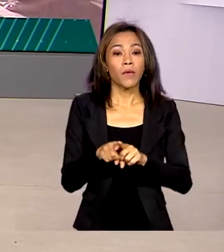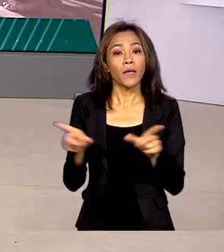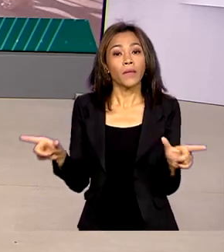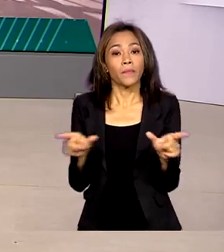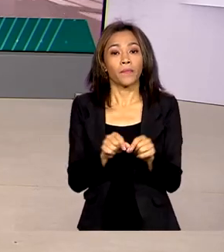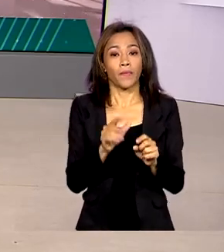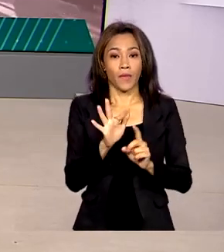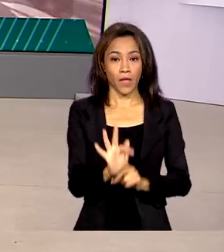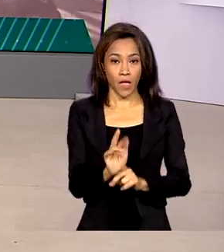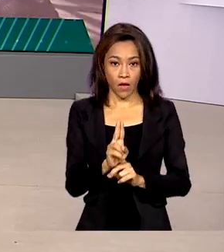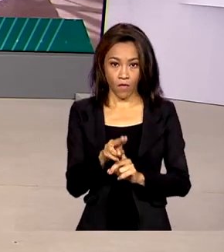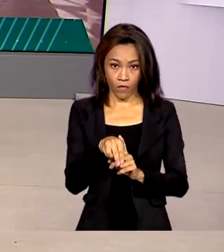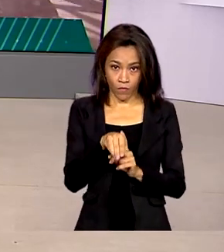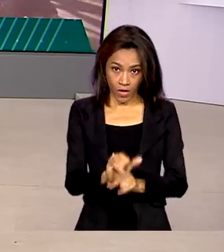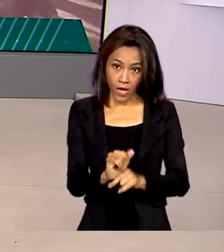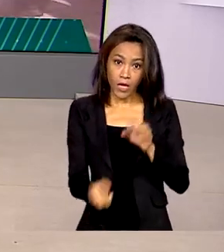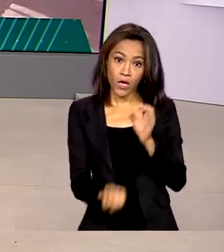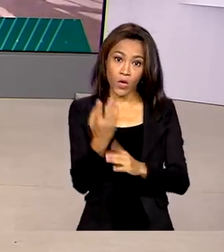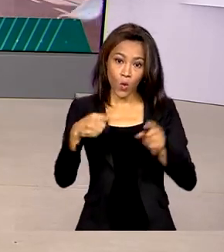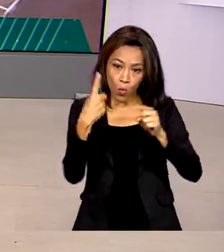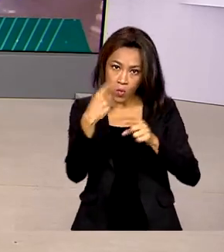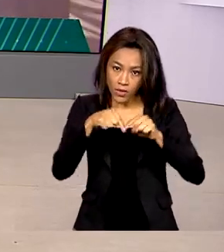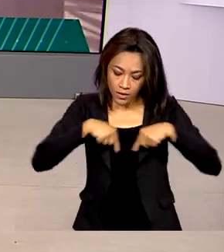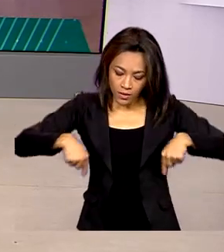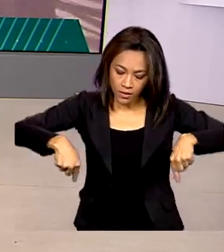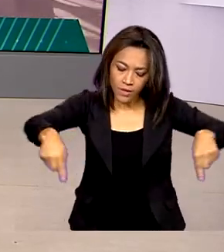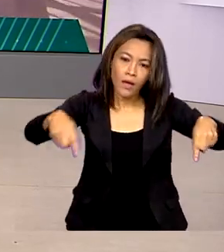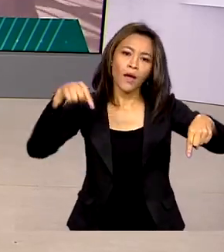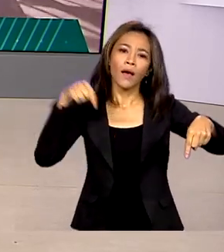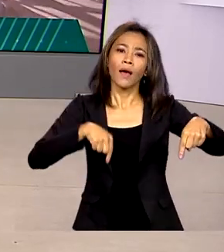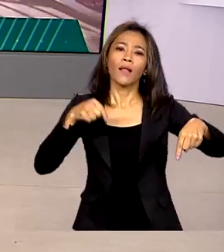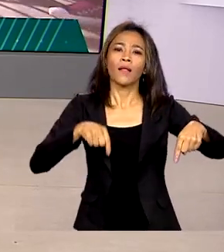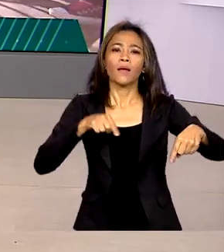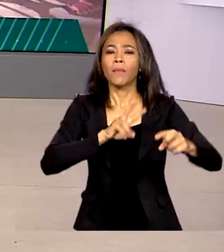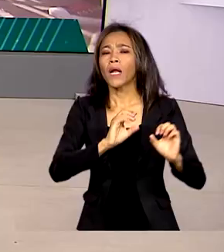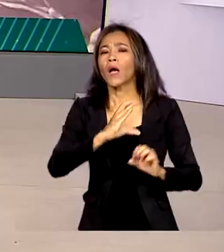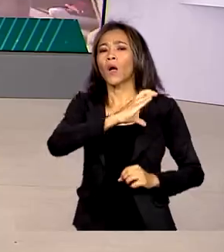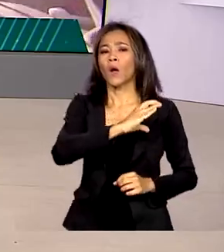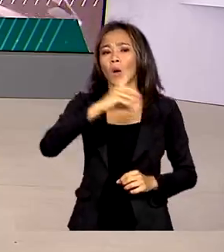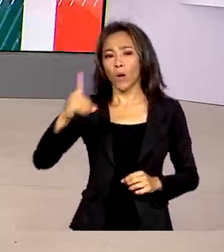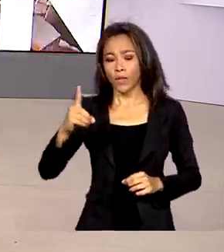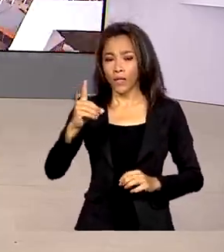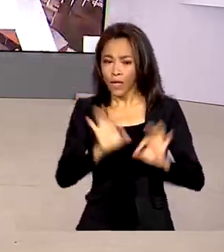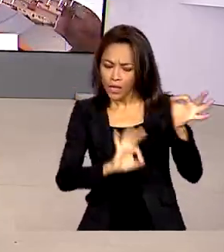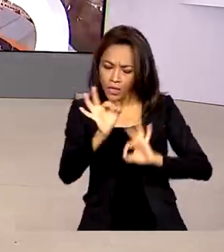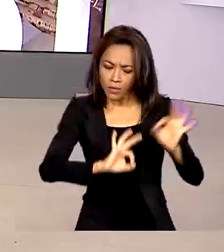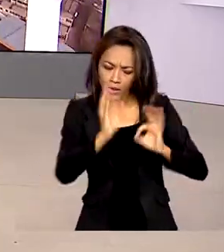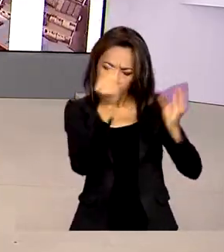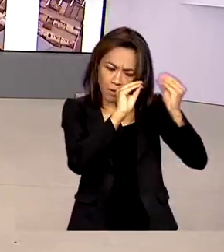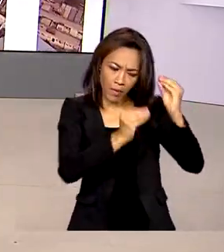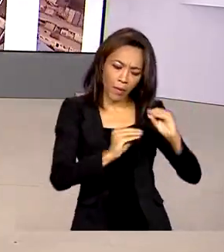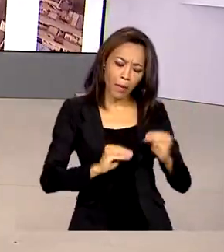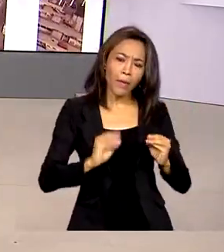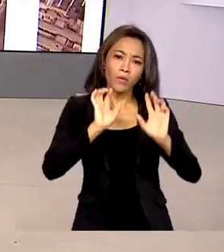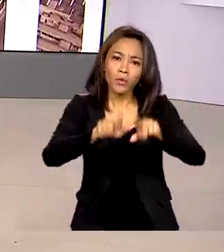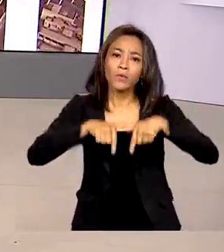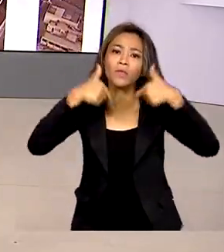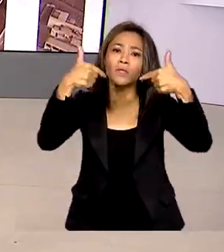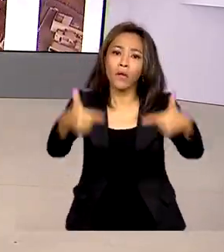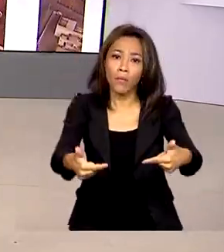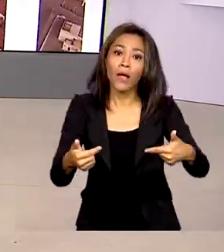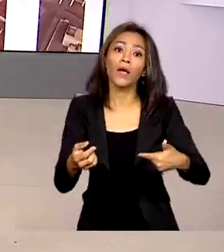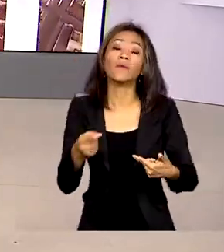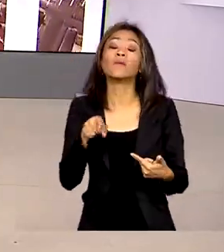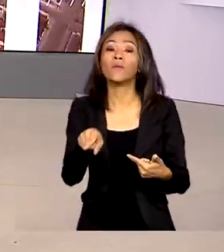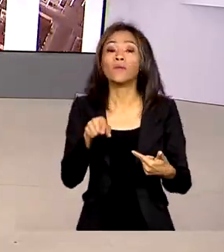uma sala de situação e controle da terra indígena Yanomami para coordenação, planejamento e acompanhamento das ações de combate